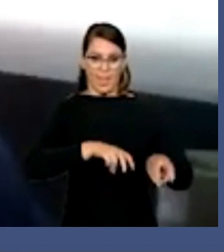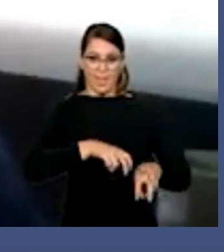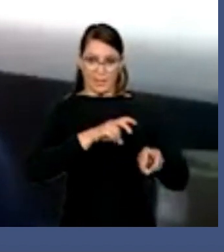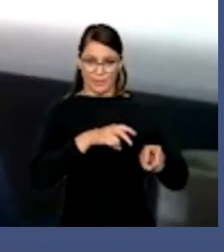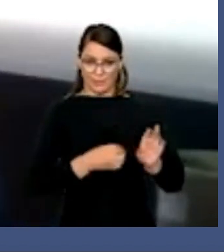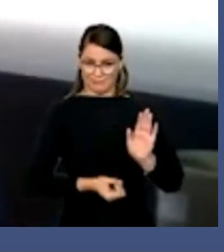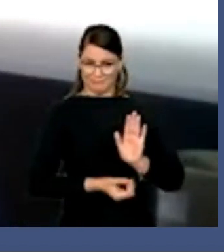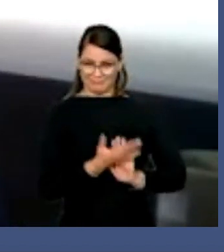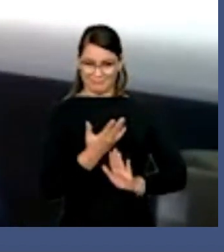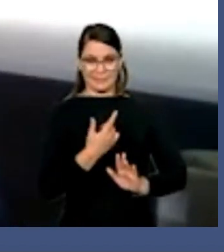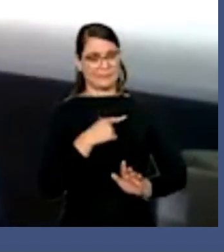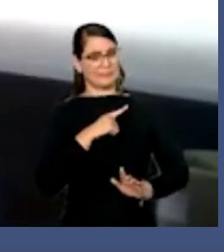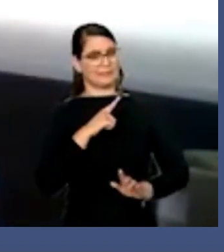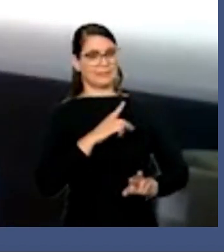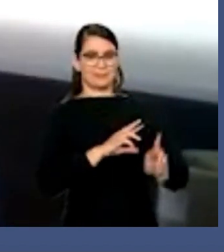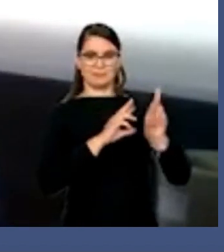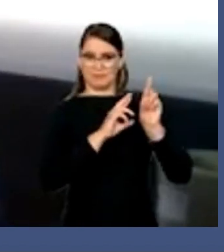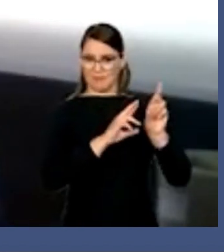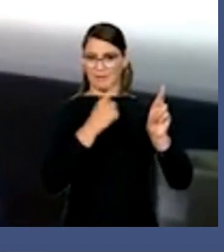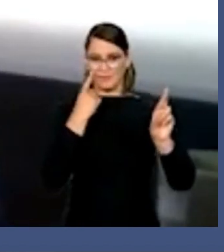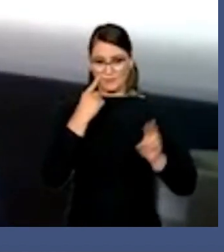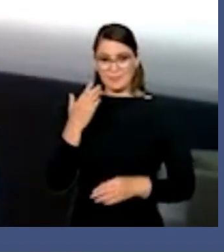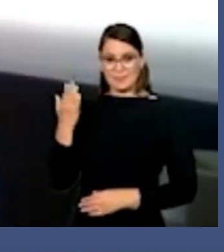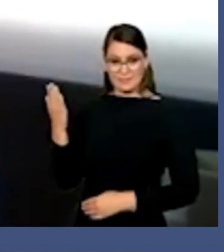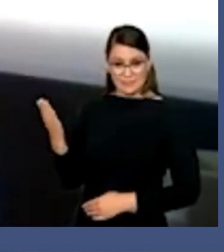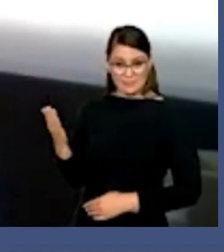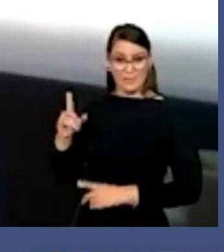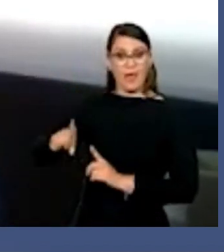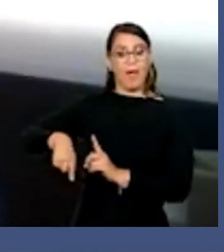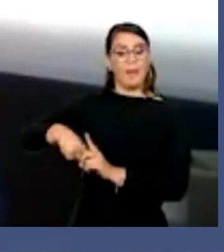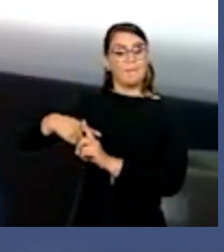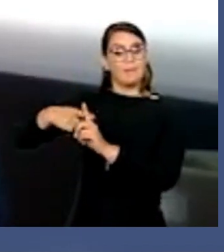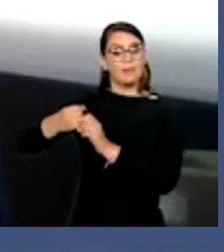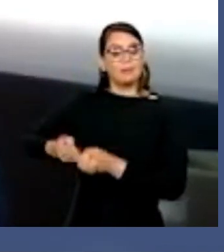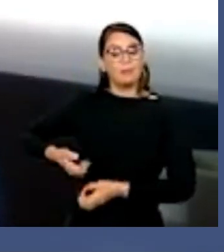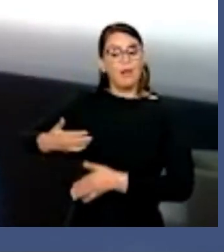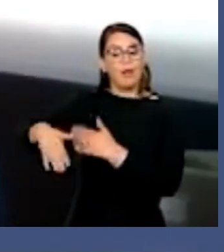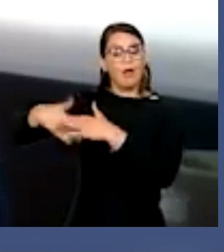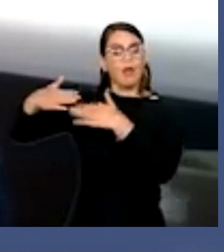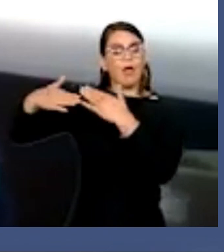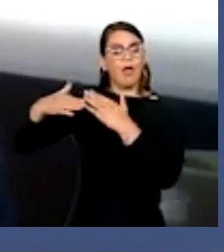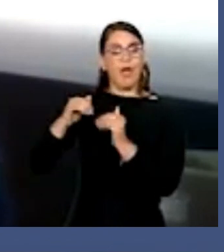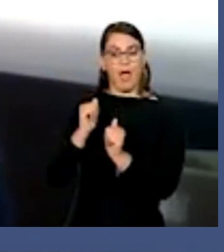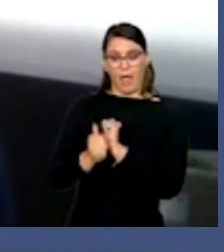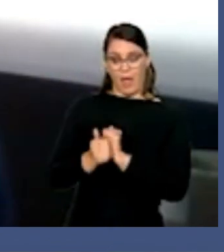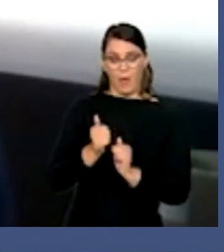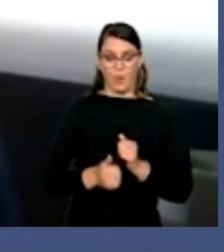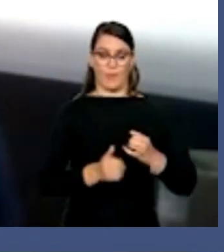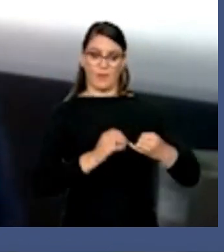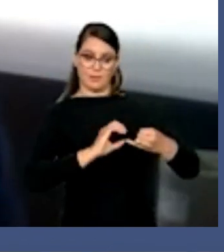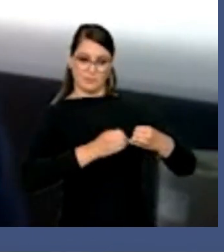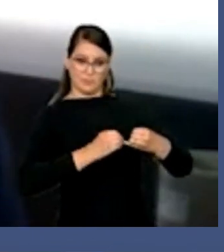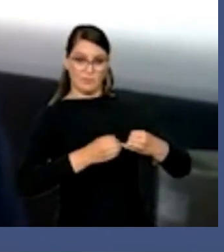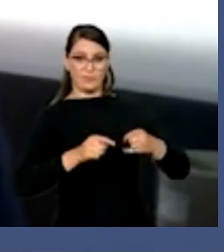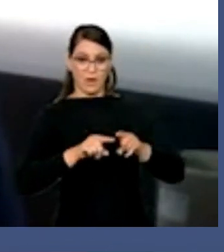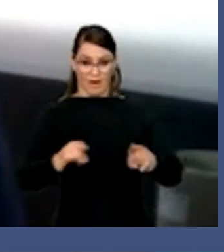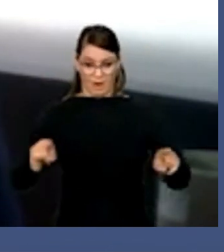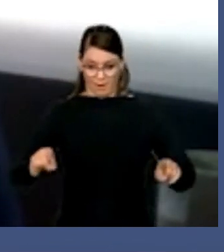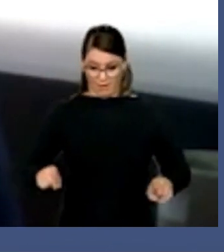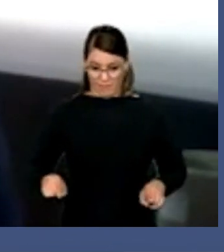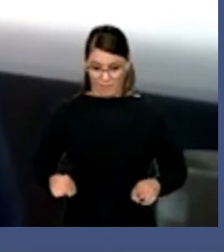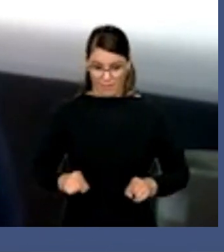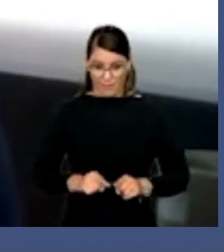país, teremos uma expectativa, como vocês ouviram, de um avanço na área plantada de arroz e de feijão. A